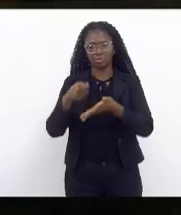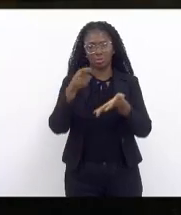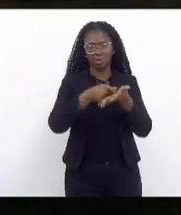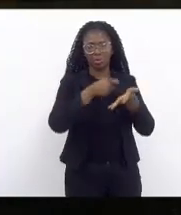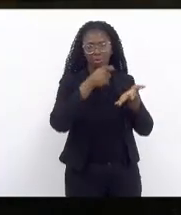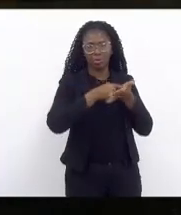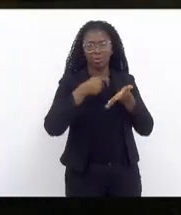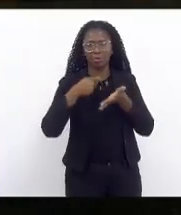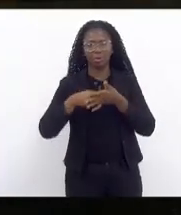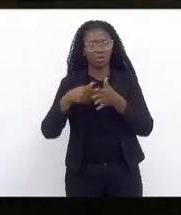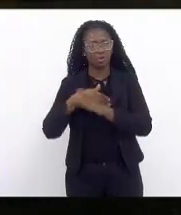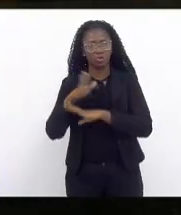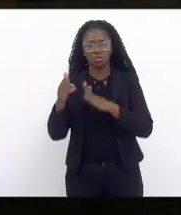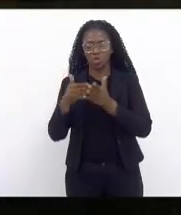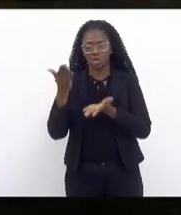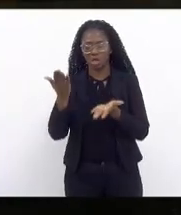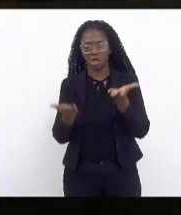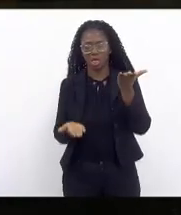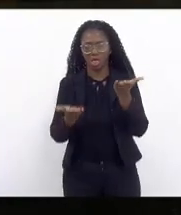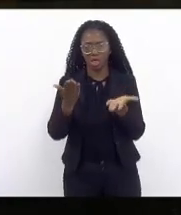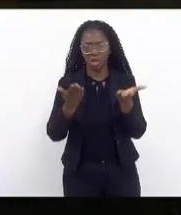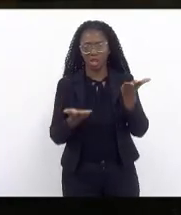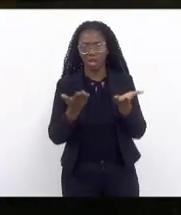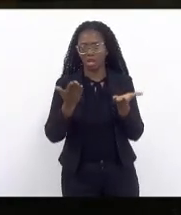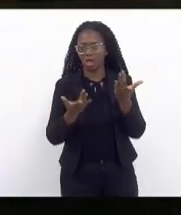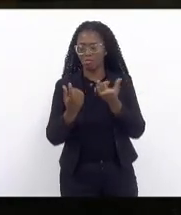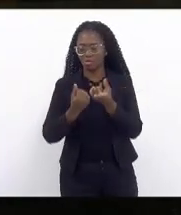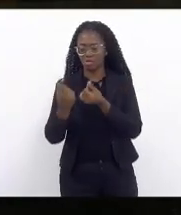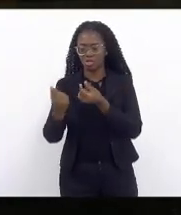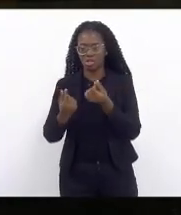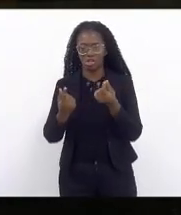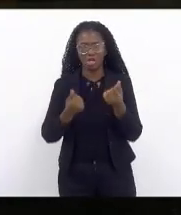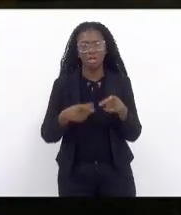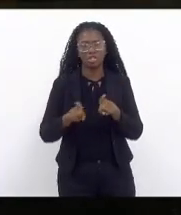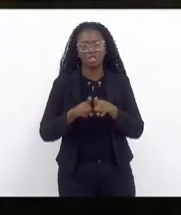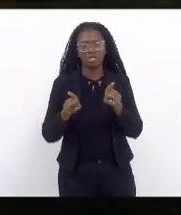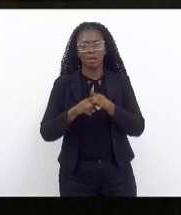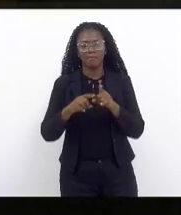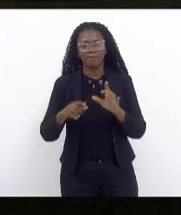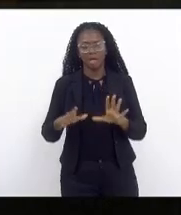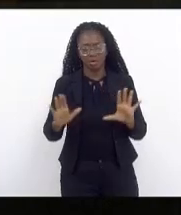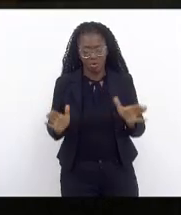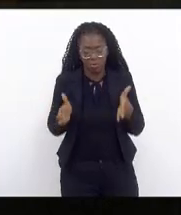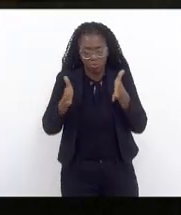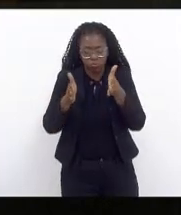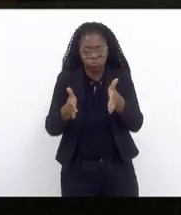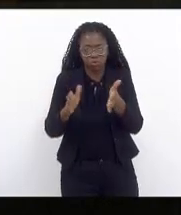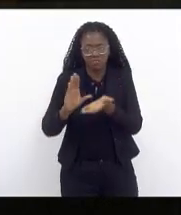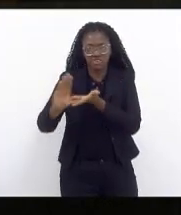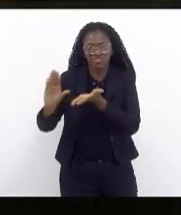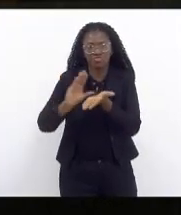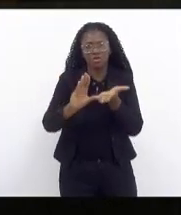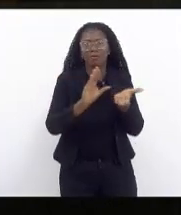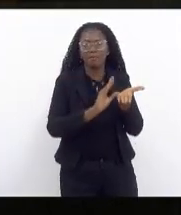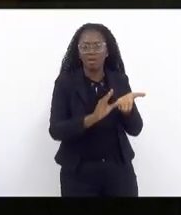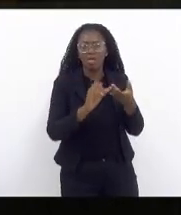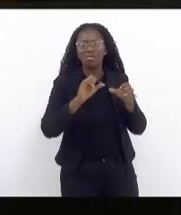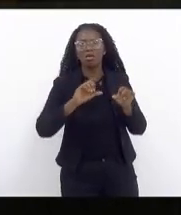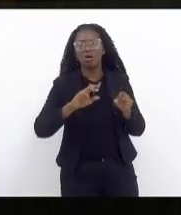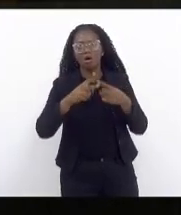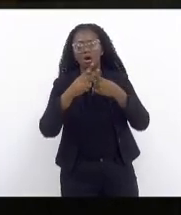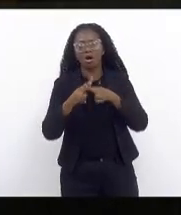absolutamente equilibradas ele entrega um pacote de investimentos entrega reajuste de servidor ele